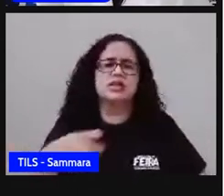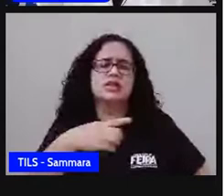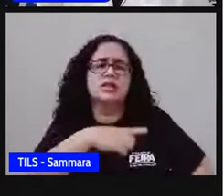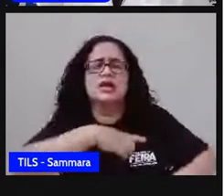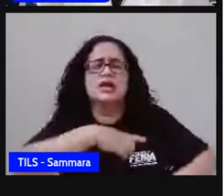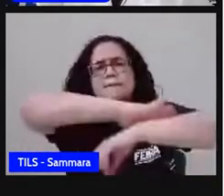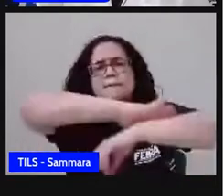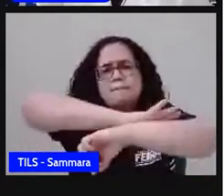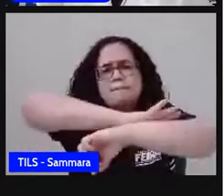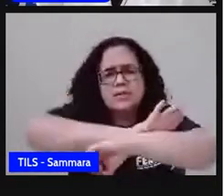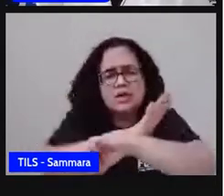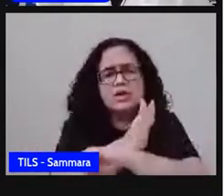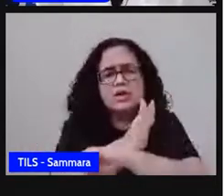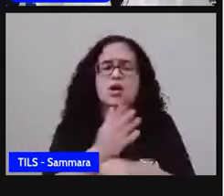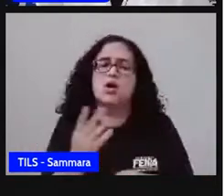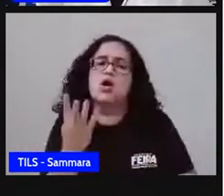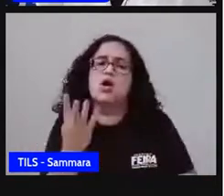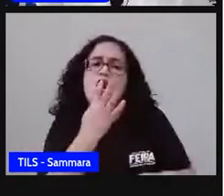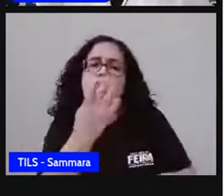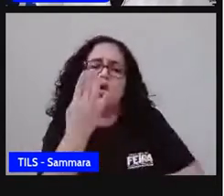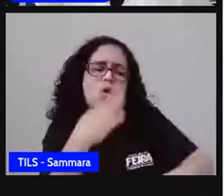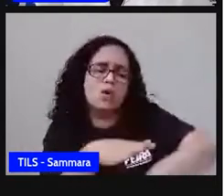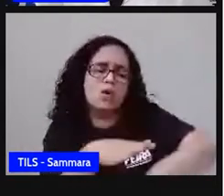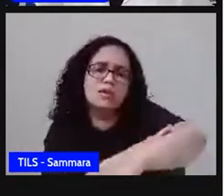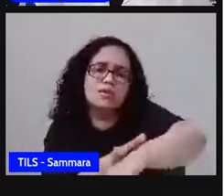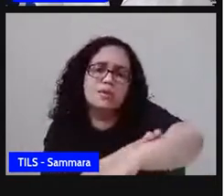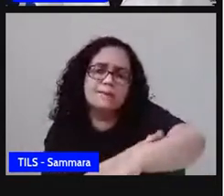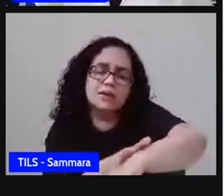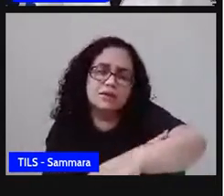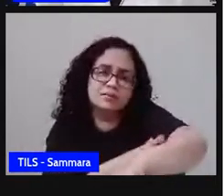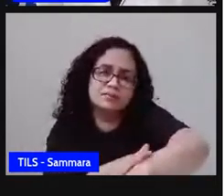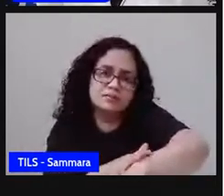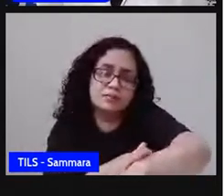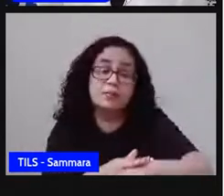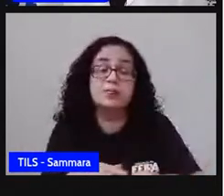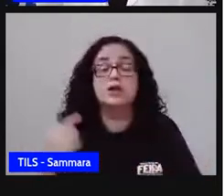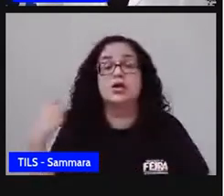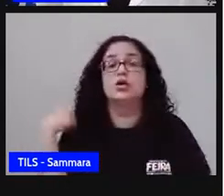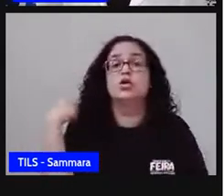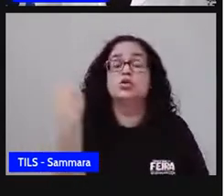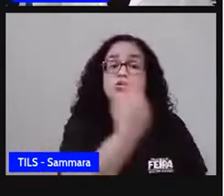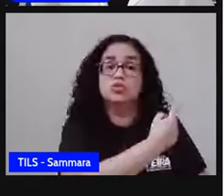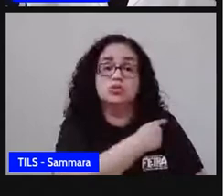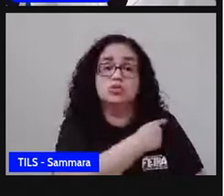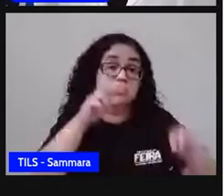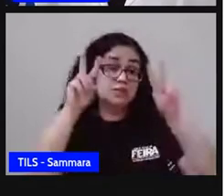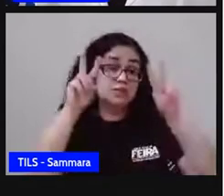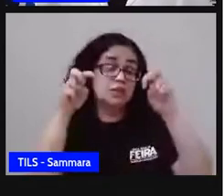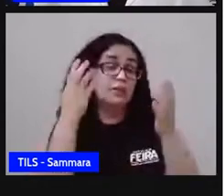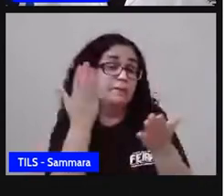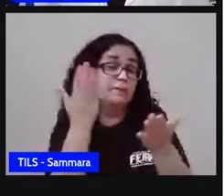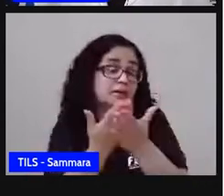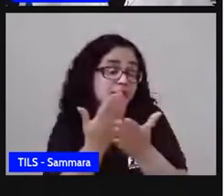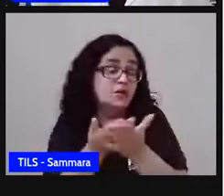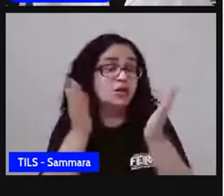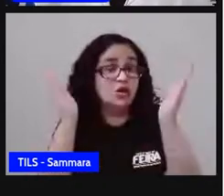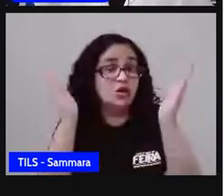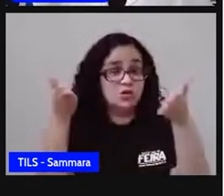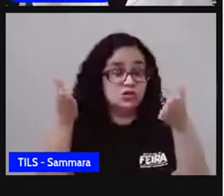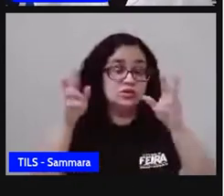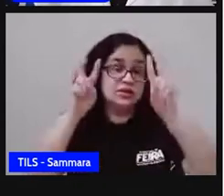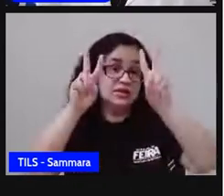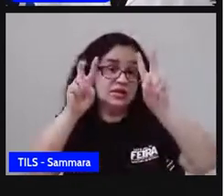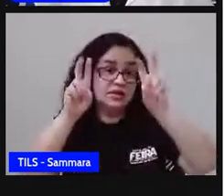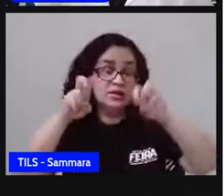preconceituosa por conta da cor da sua pele. Então, o nosso tema da aula hoje tem a ver com racismo e desse